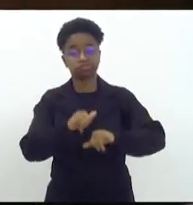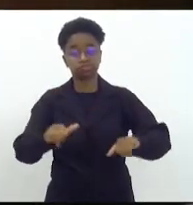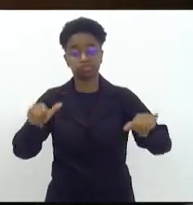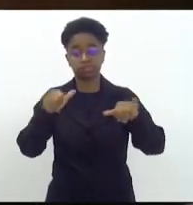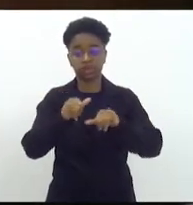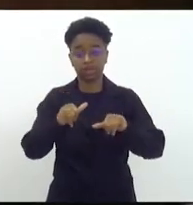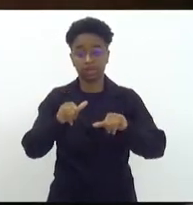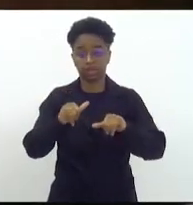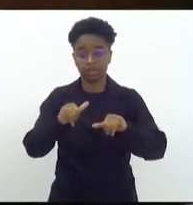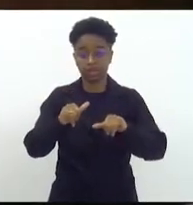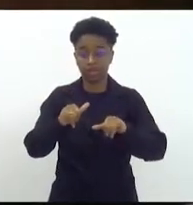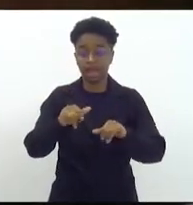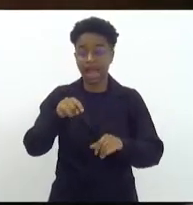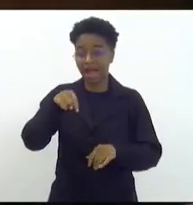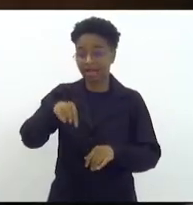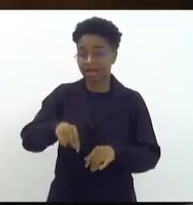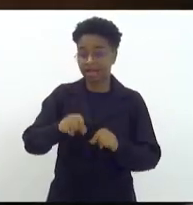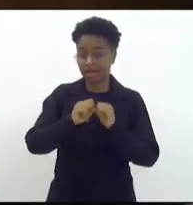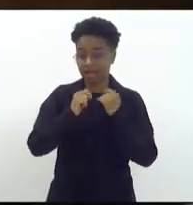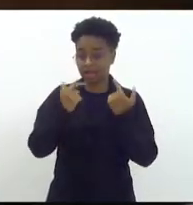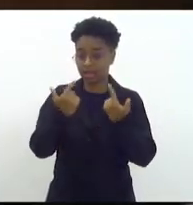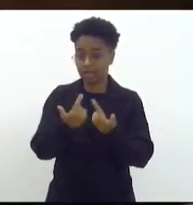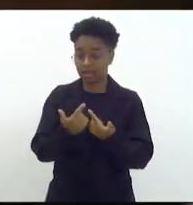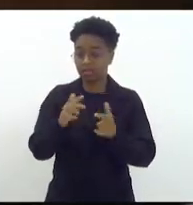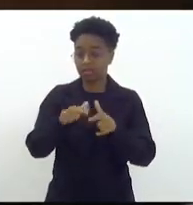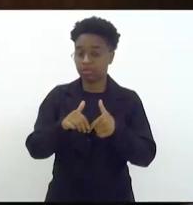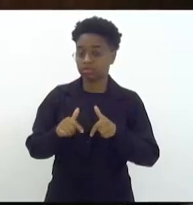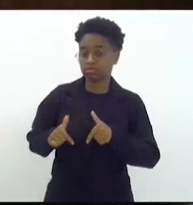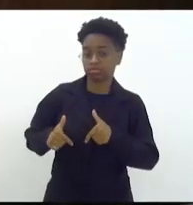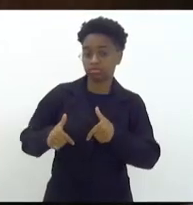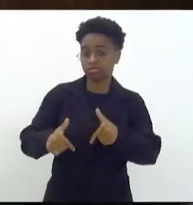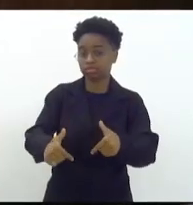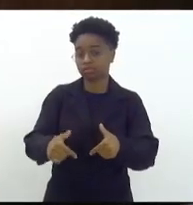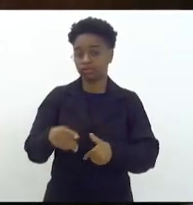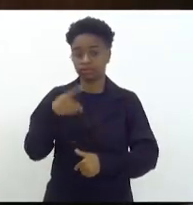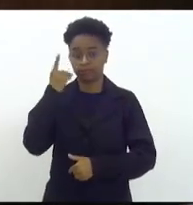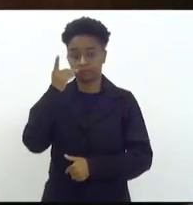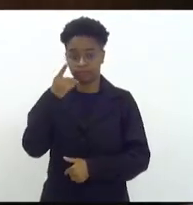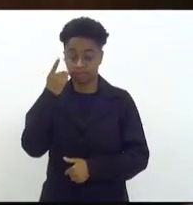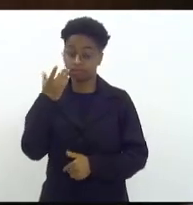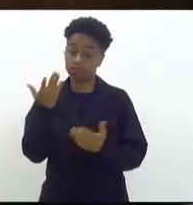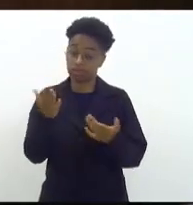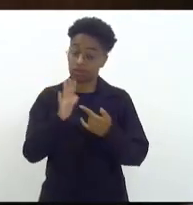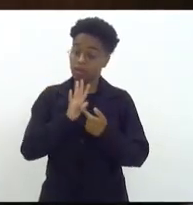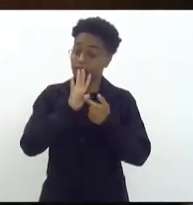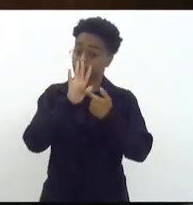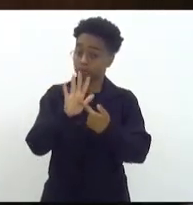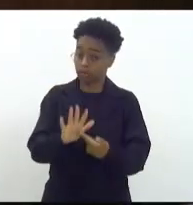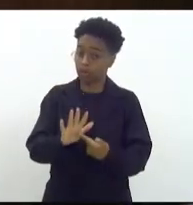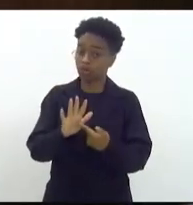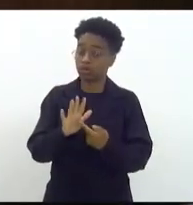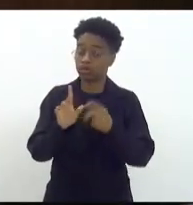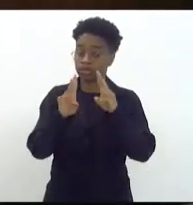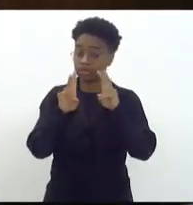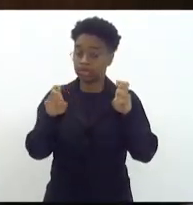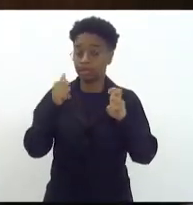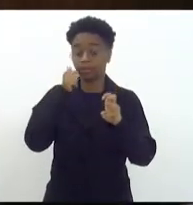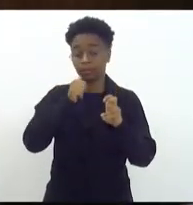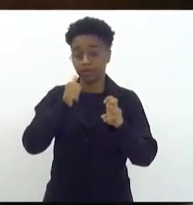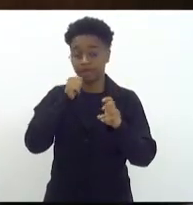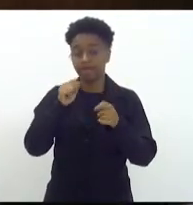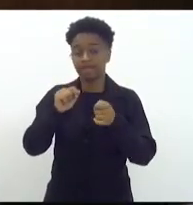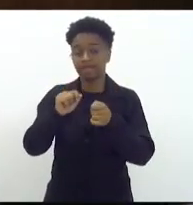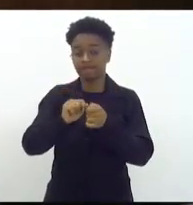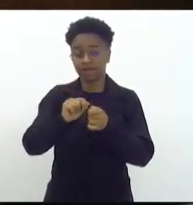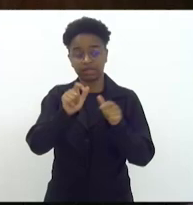dos Deputados por uma iniciativa de uma parlamentar, o que mostra que a questão da mulher faz com que as